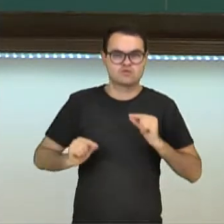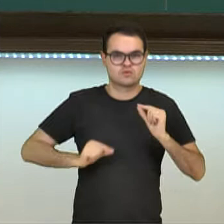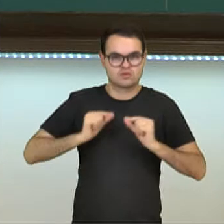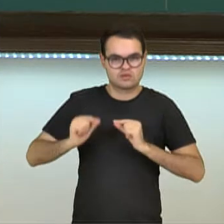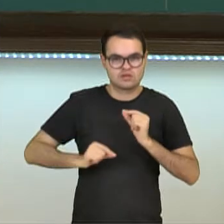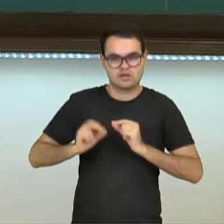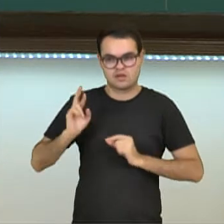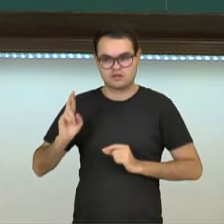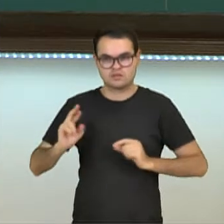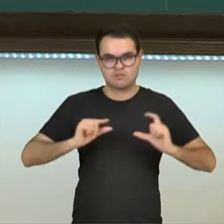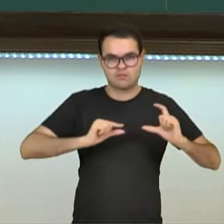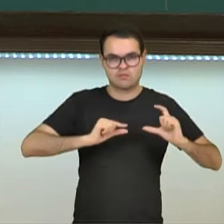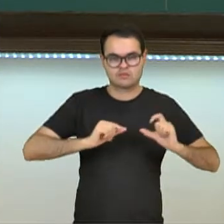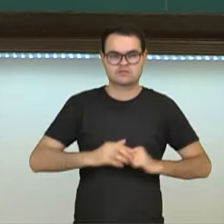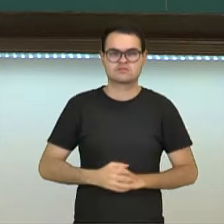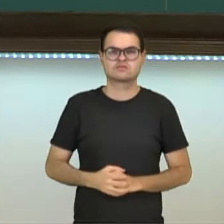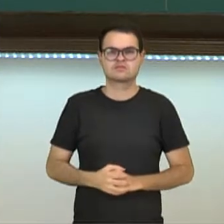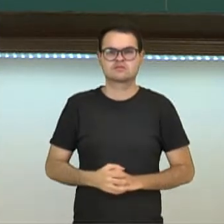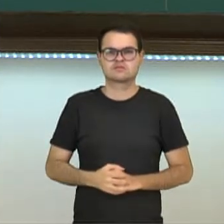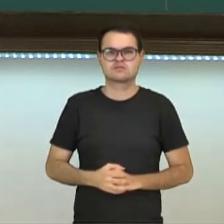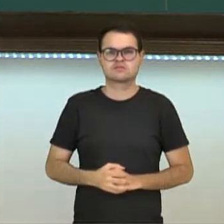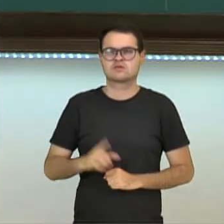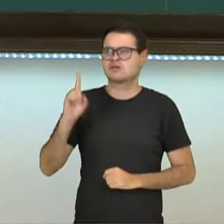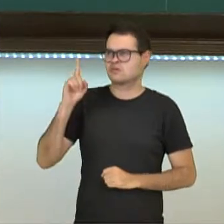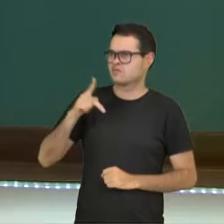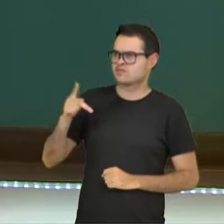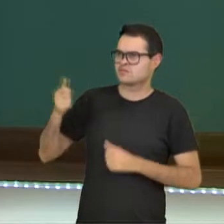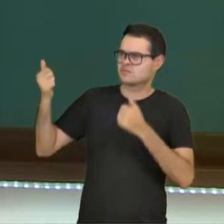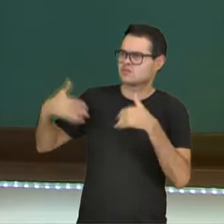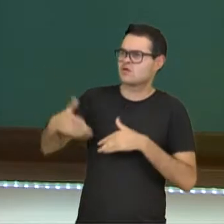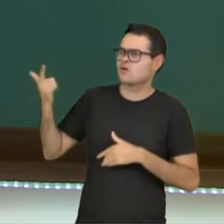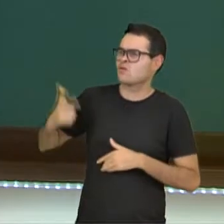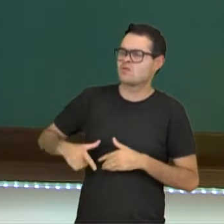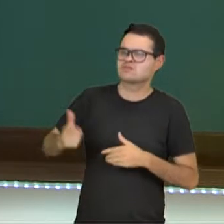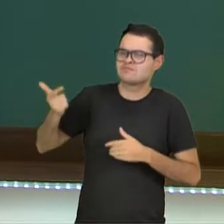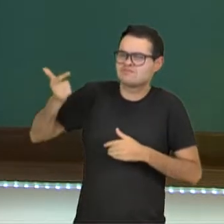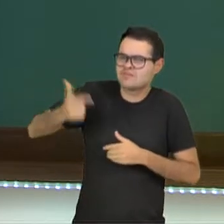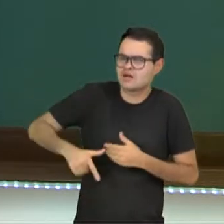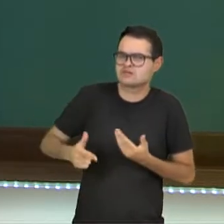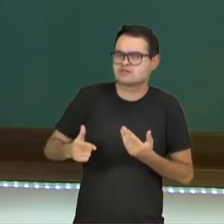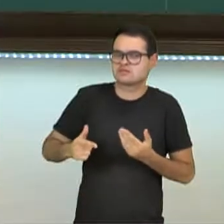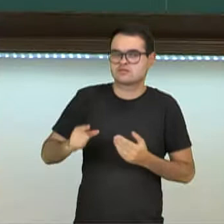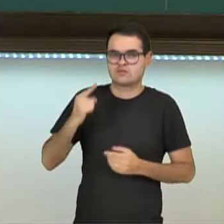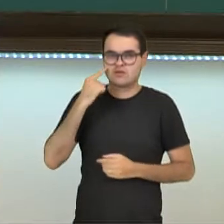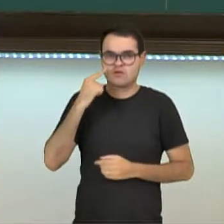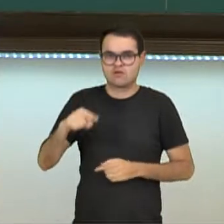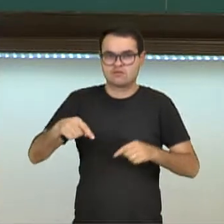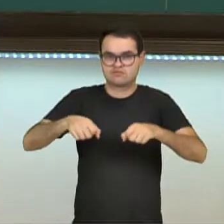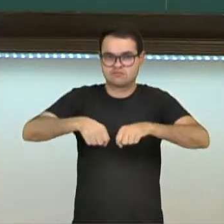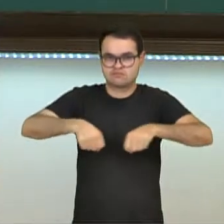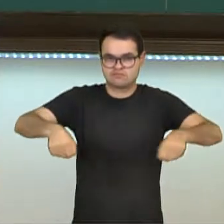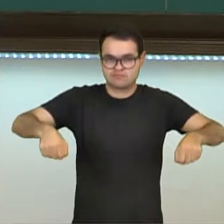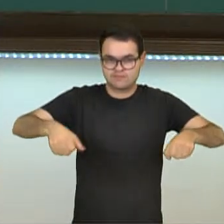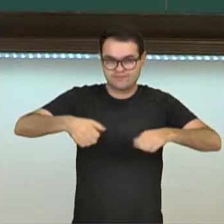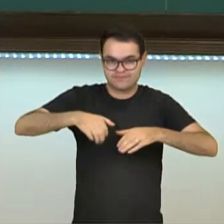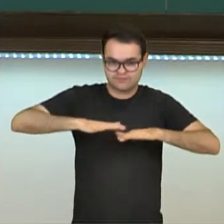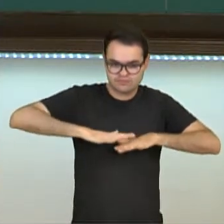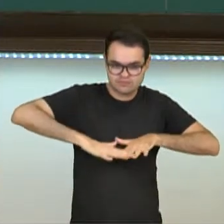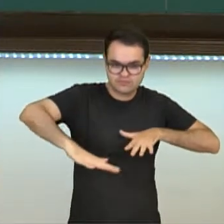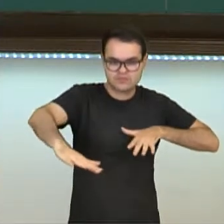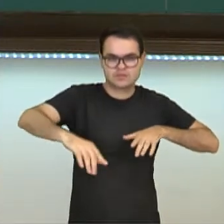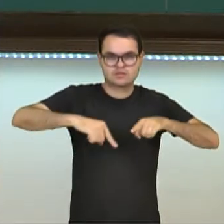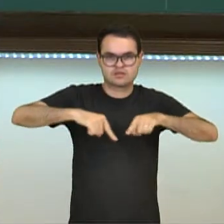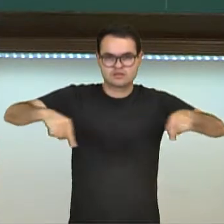razão e proporção. Mas aonde mais a professora falou aqui na escala? Olha a planta baixa. A planta baixa é um